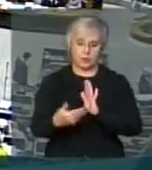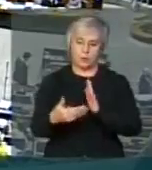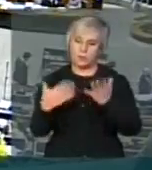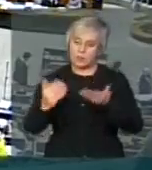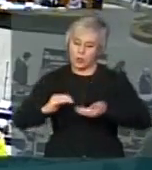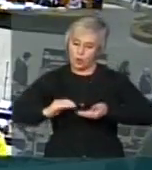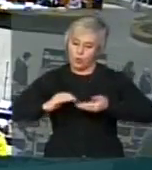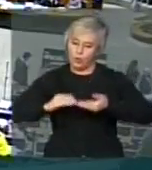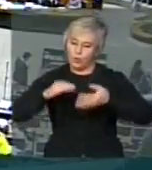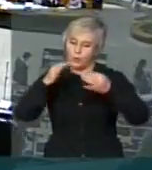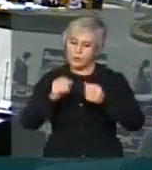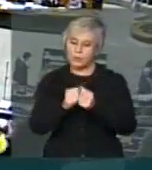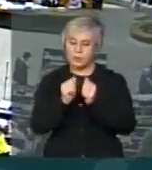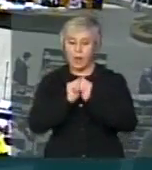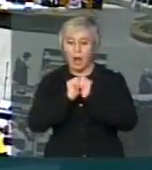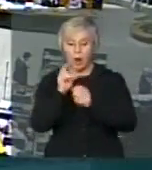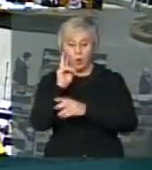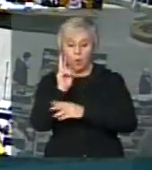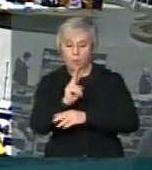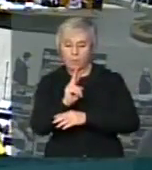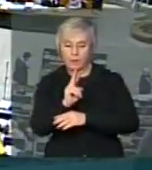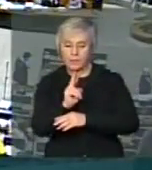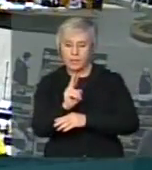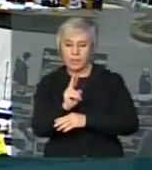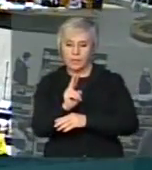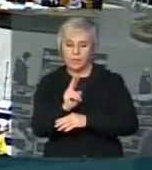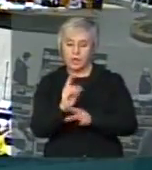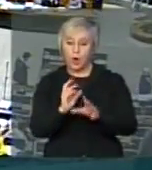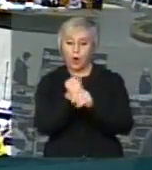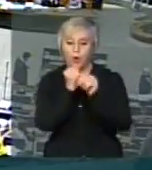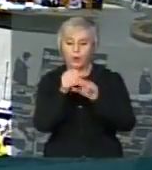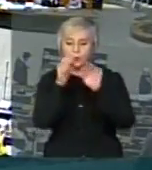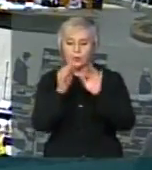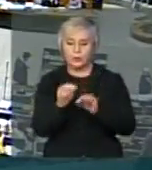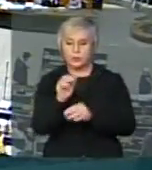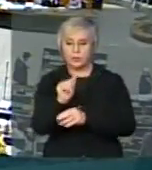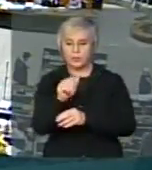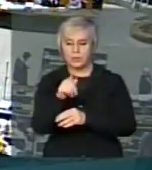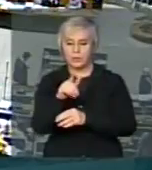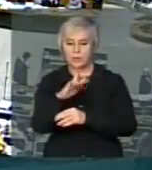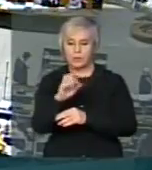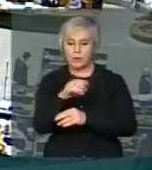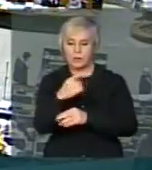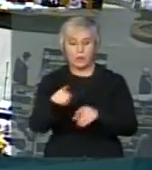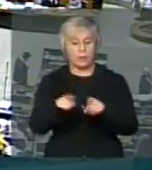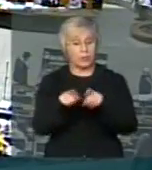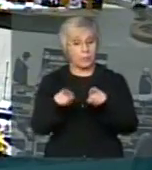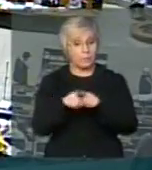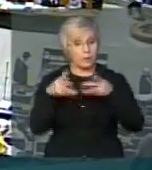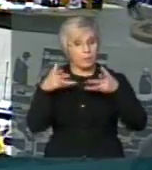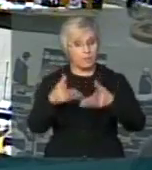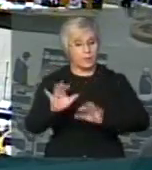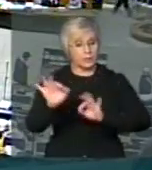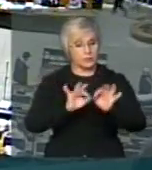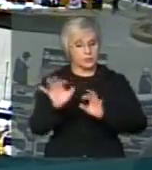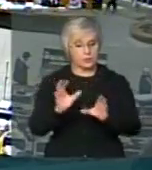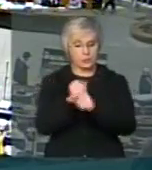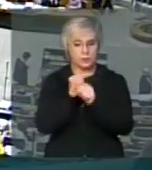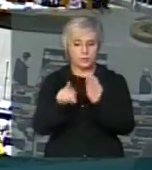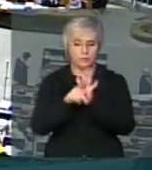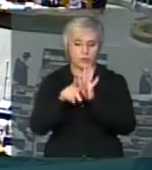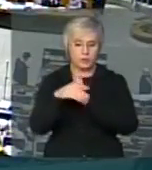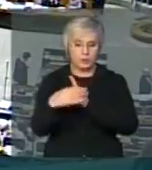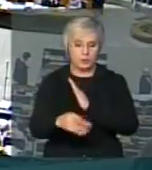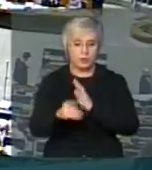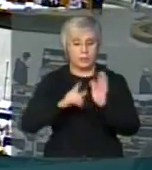do Congresso Nacional exatamente acompanhar a aplicação do orçamento, mas o Congresso também participa da elaboração, o governo faz o orçamento, manda para